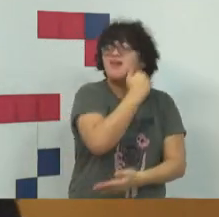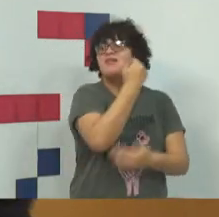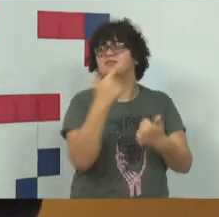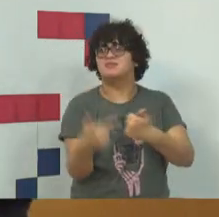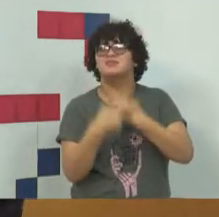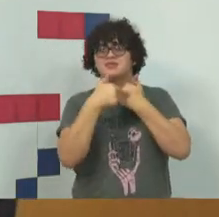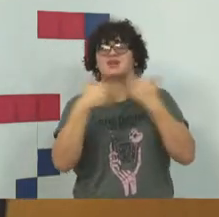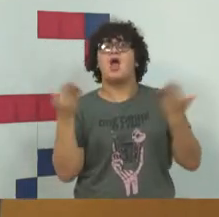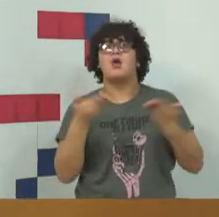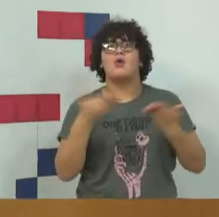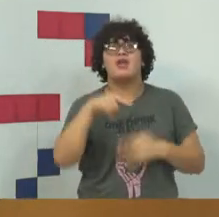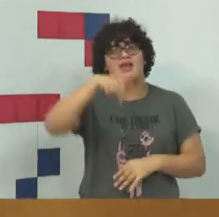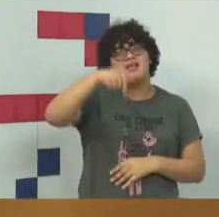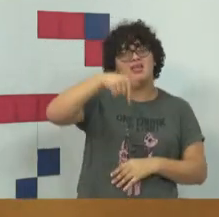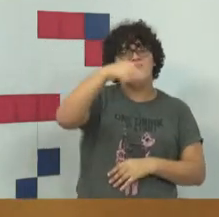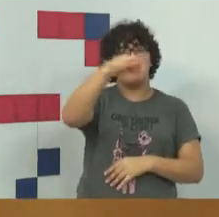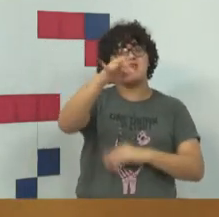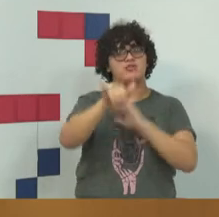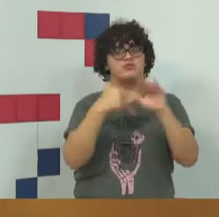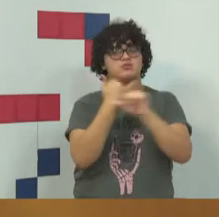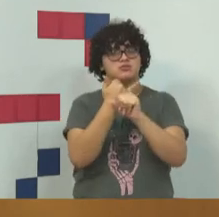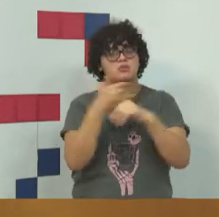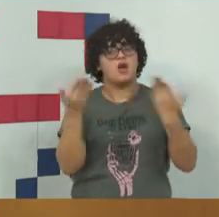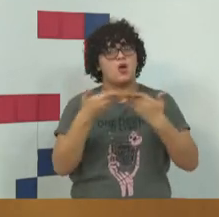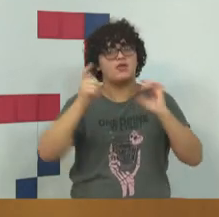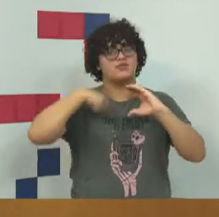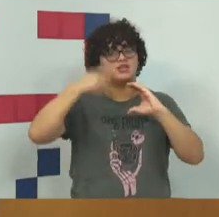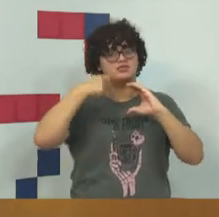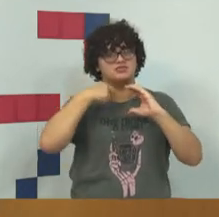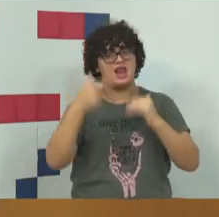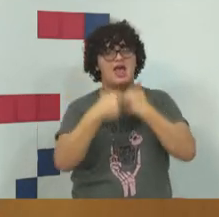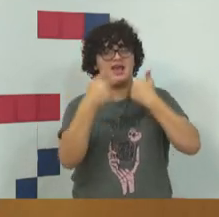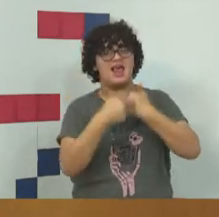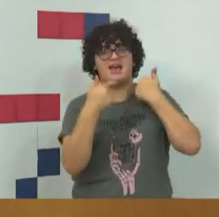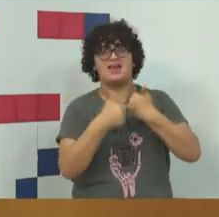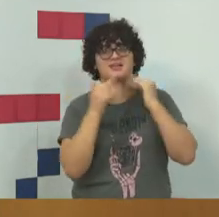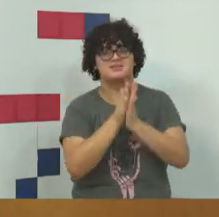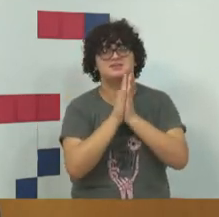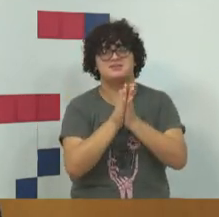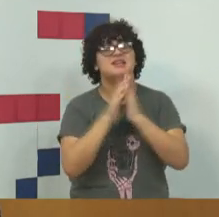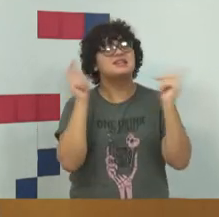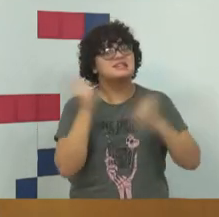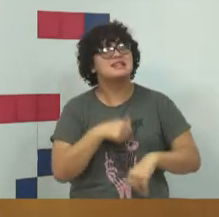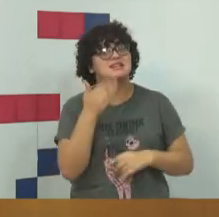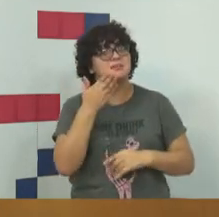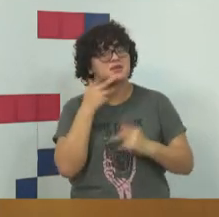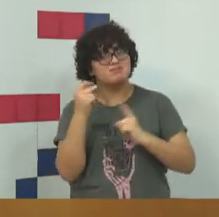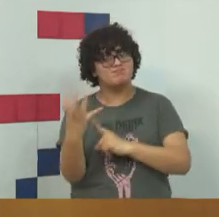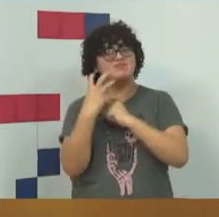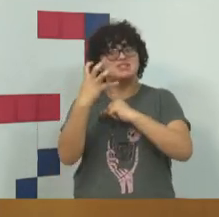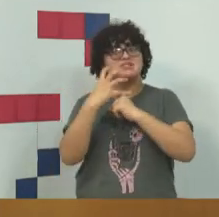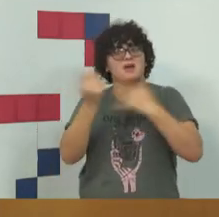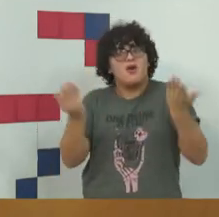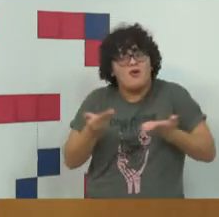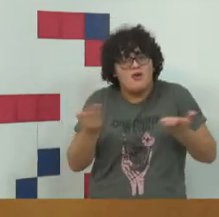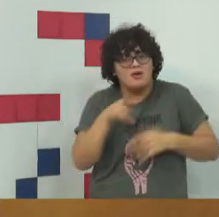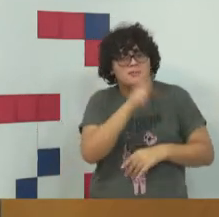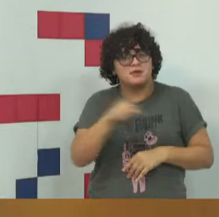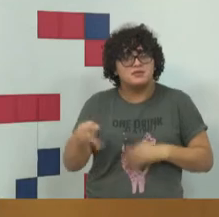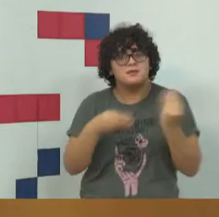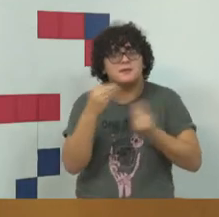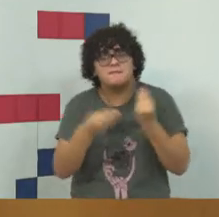like aí na nossa página, no vídeo no YouTube, para dar uma moral para os professores que estão aqui,